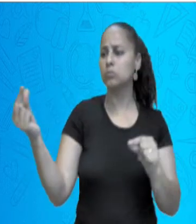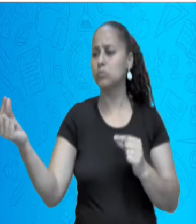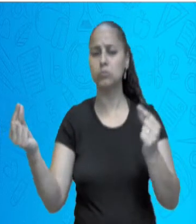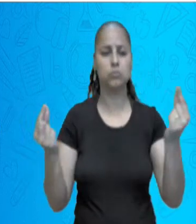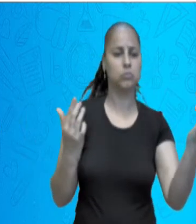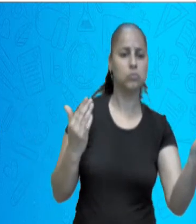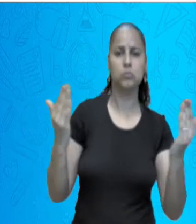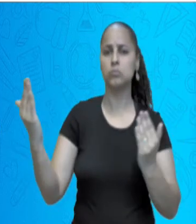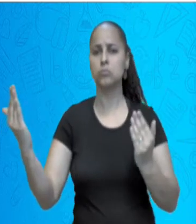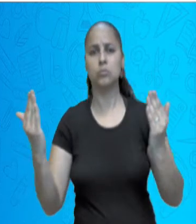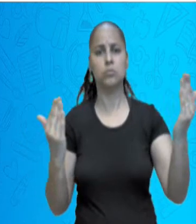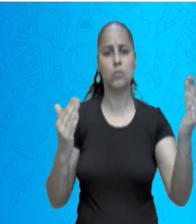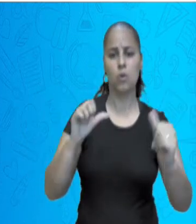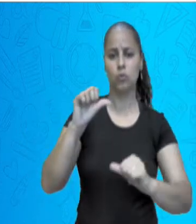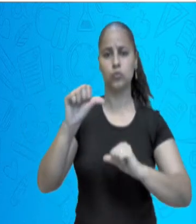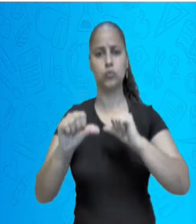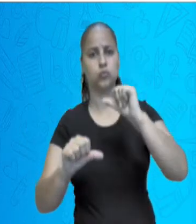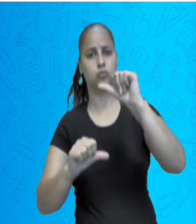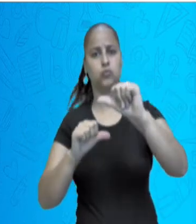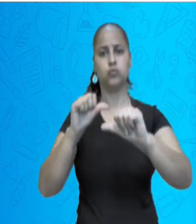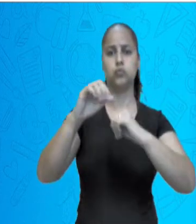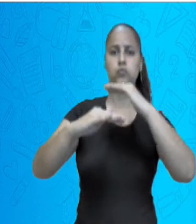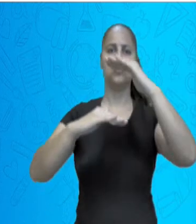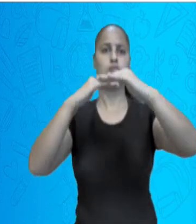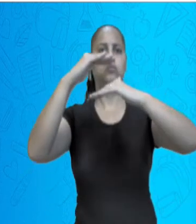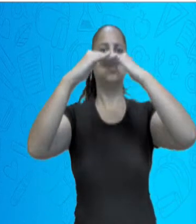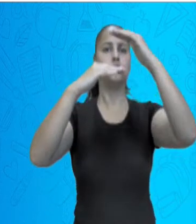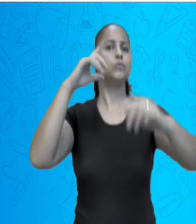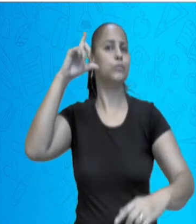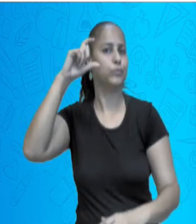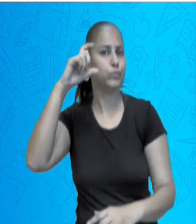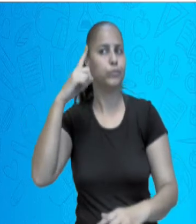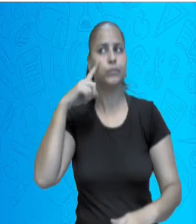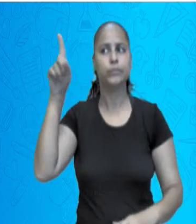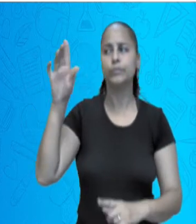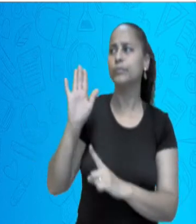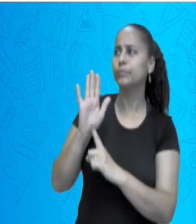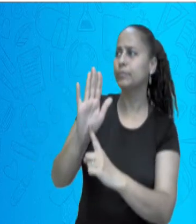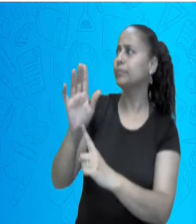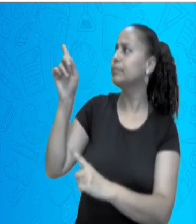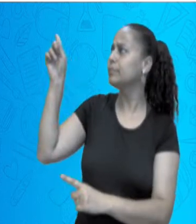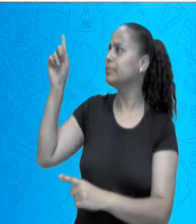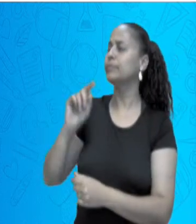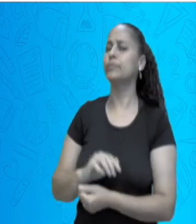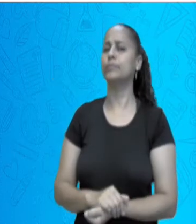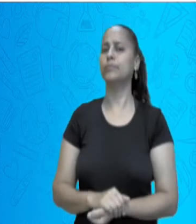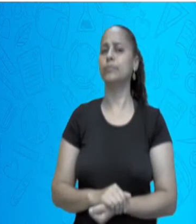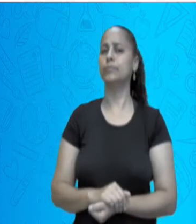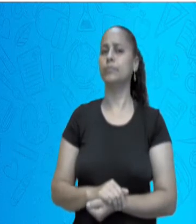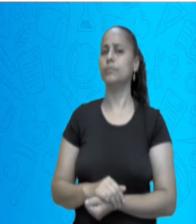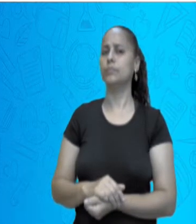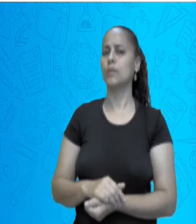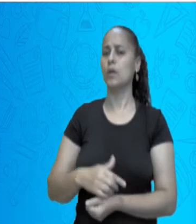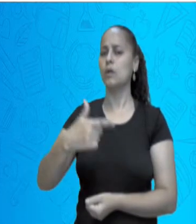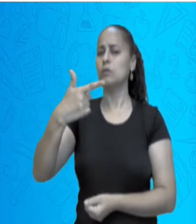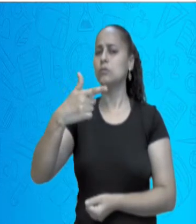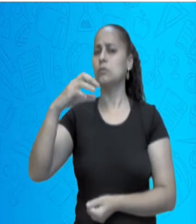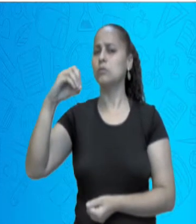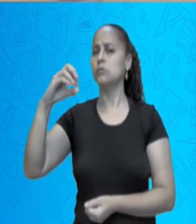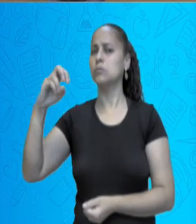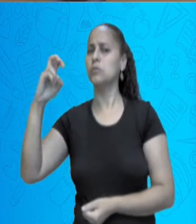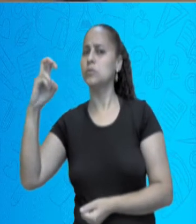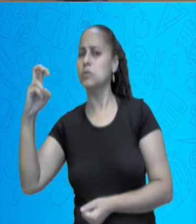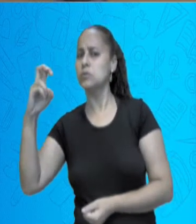modernidade vem acontecendo dentro da fotografia. Olhem só essas duas imagens. Essa imagem de 2005,